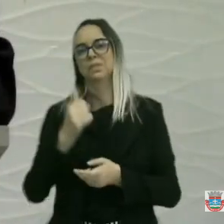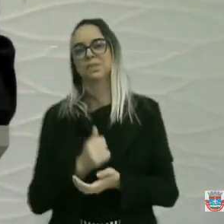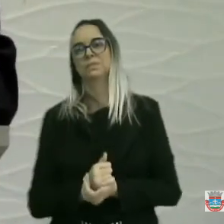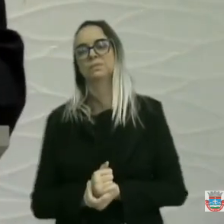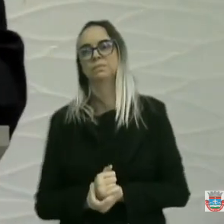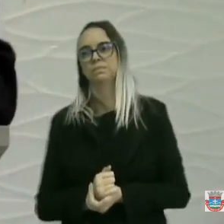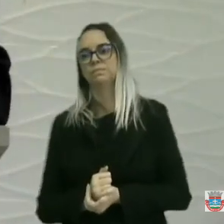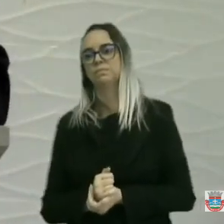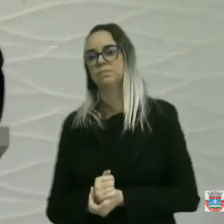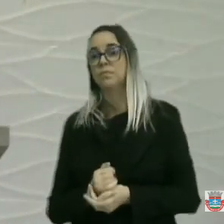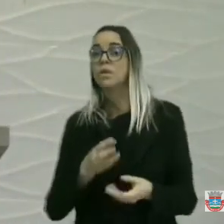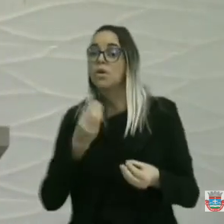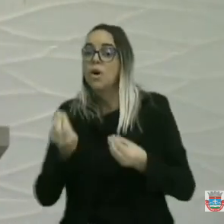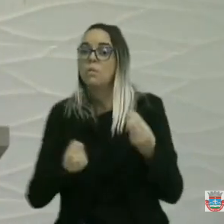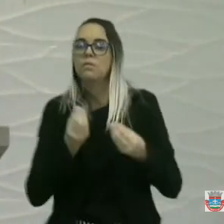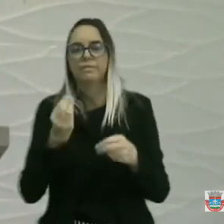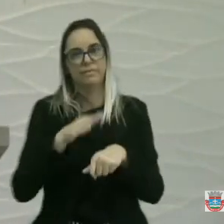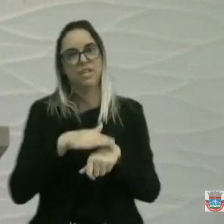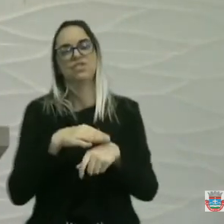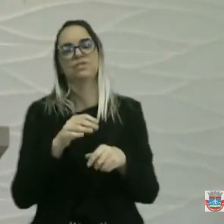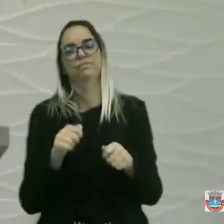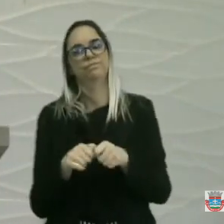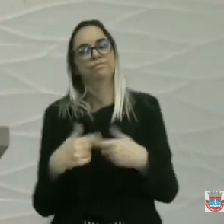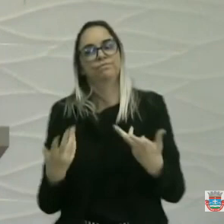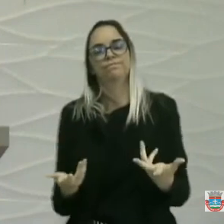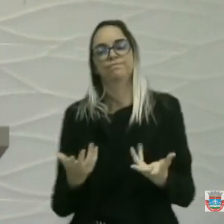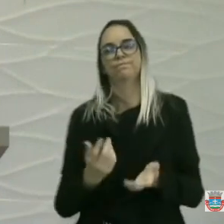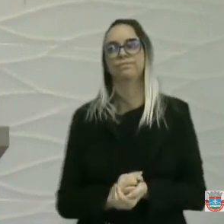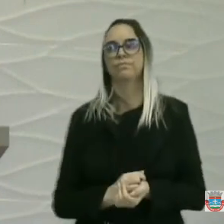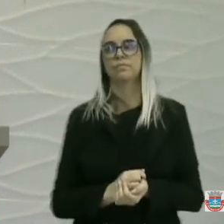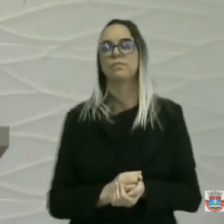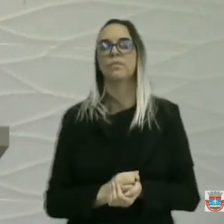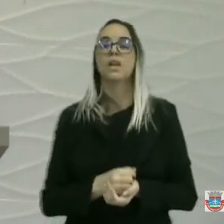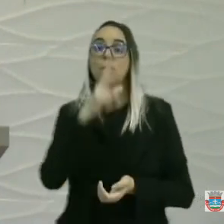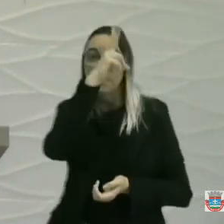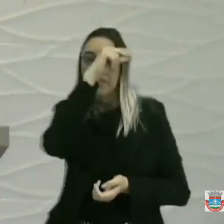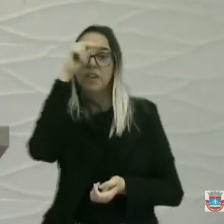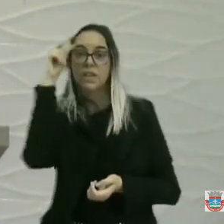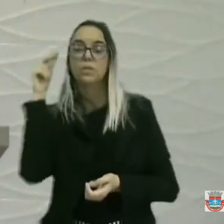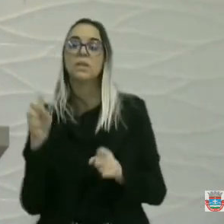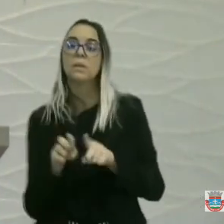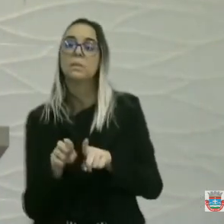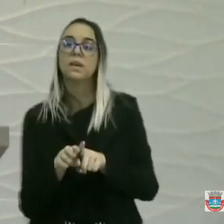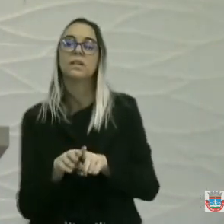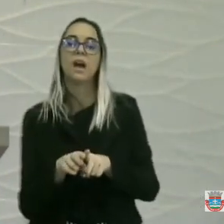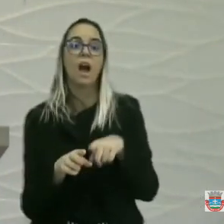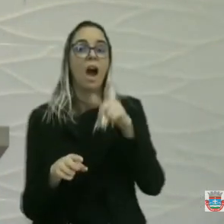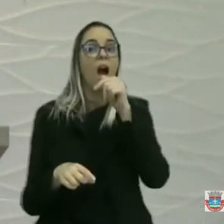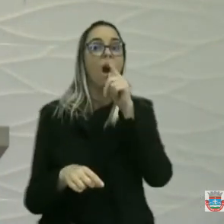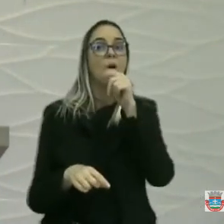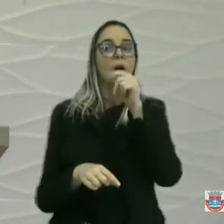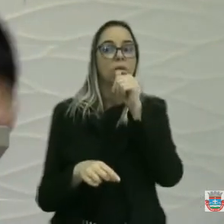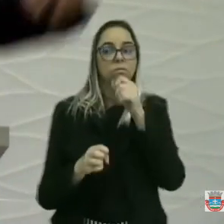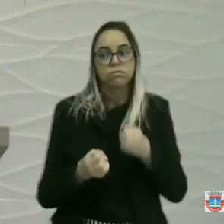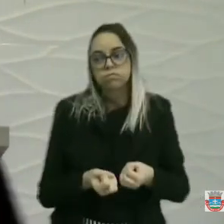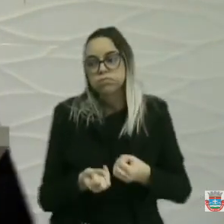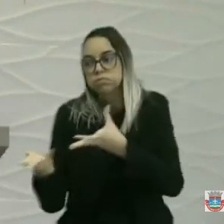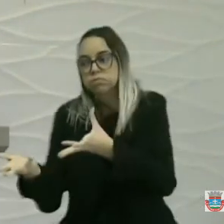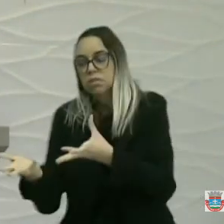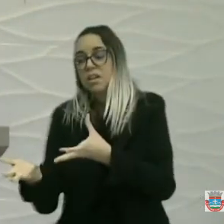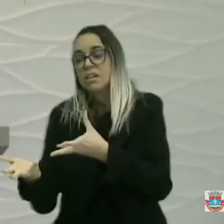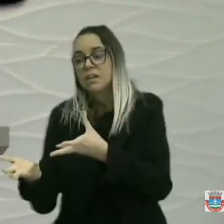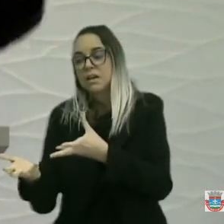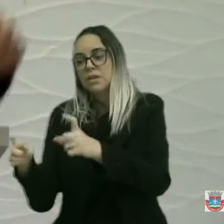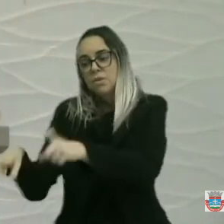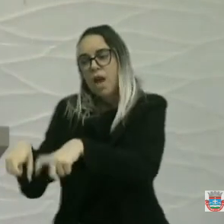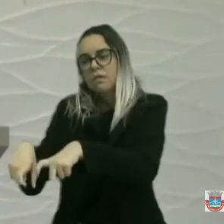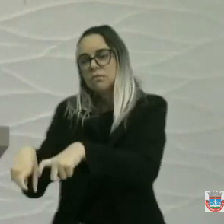como é que funciona. Um prefeito que para botar uma carrada de água na zona rural. Tem que passar